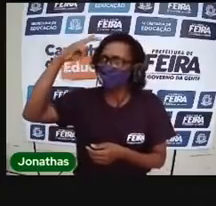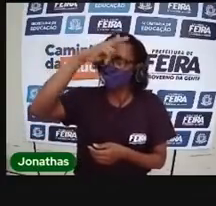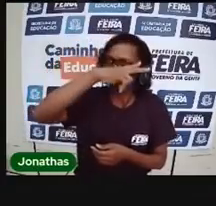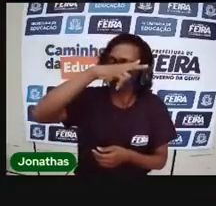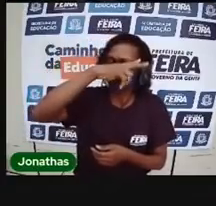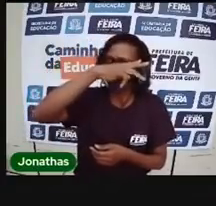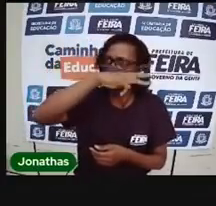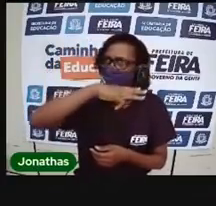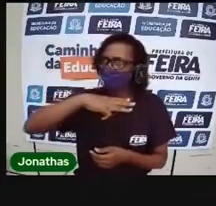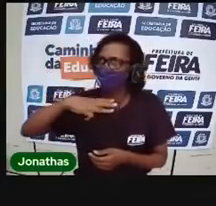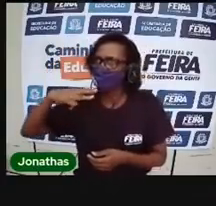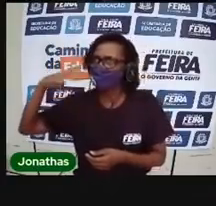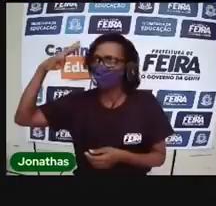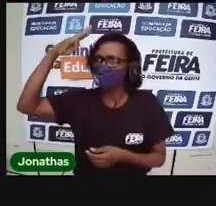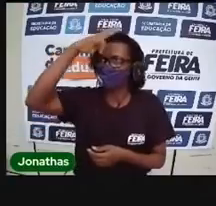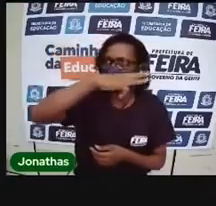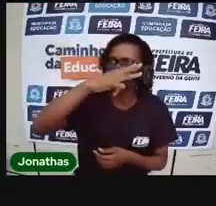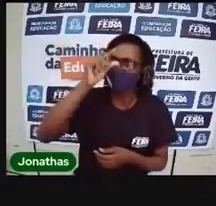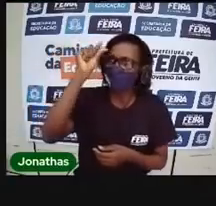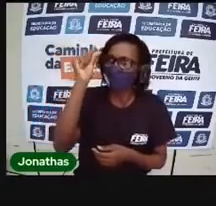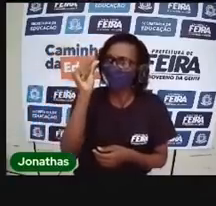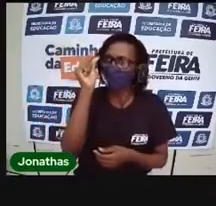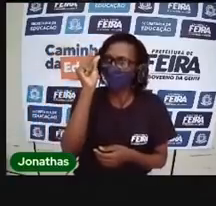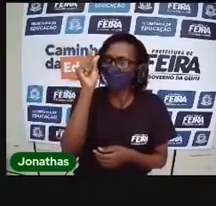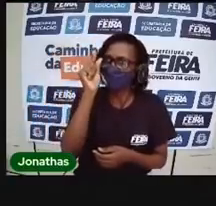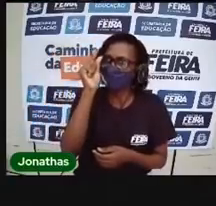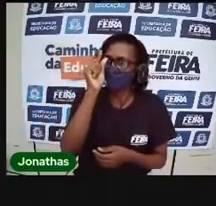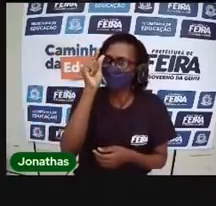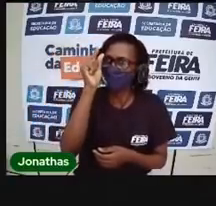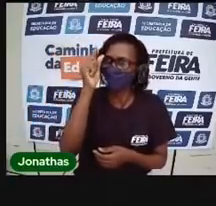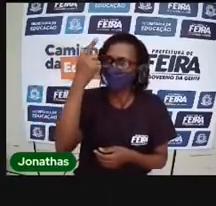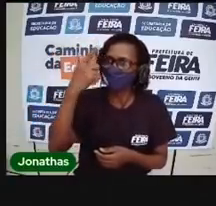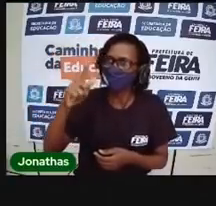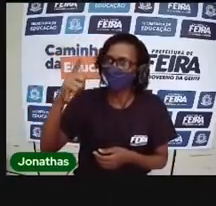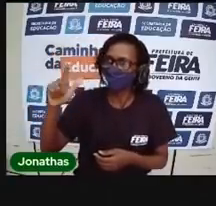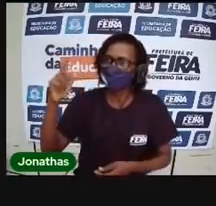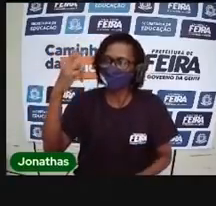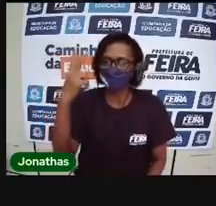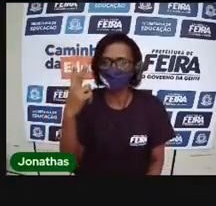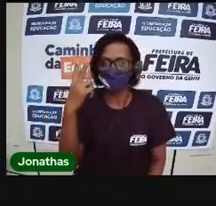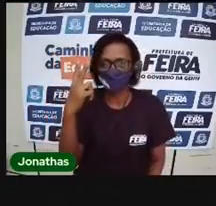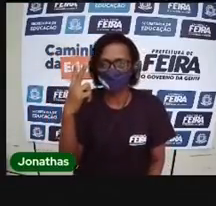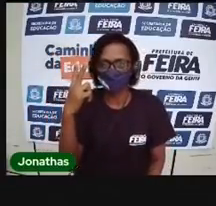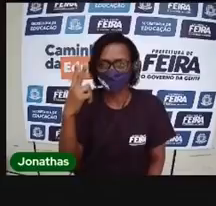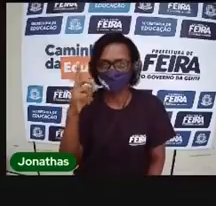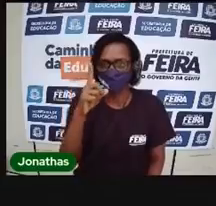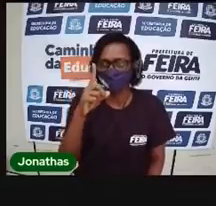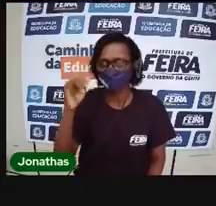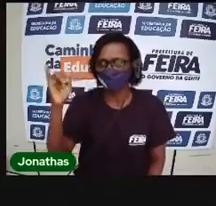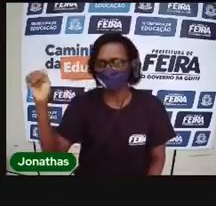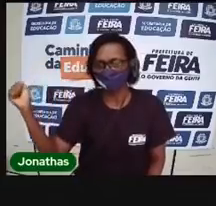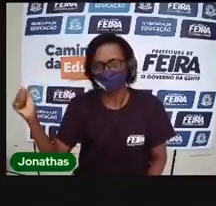roda todo o relógio duas vezes, se passou um dia.